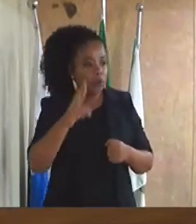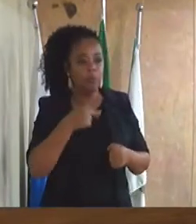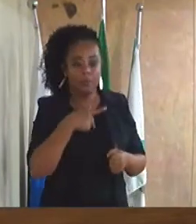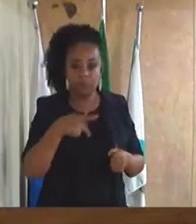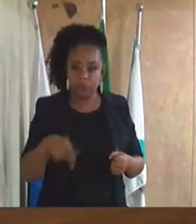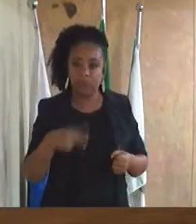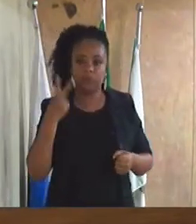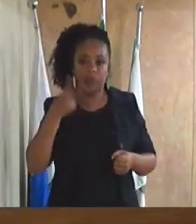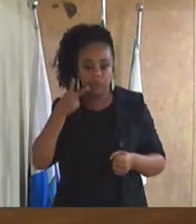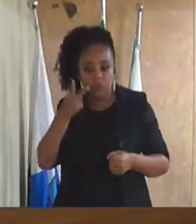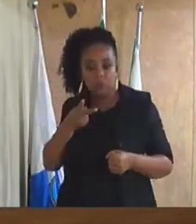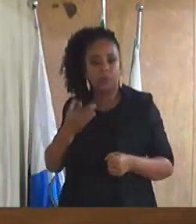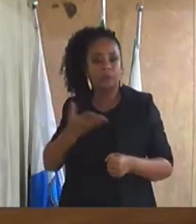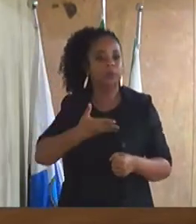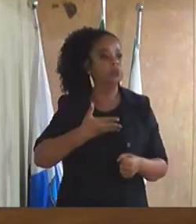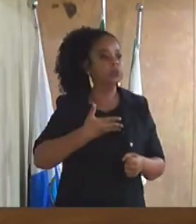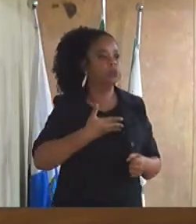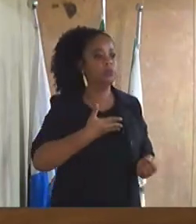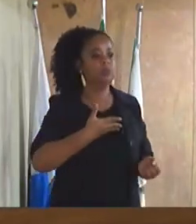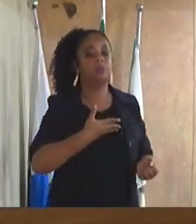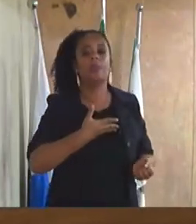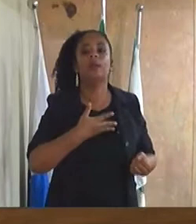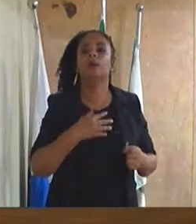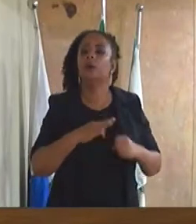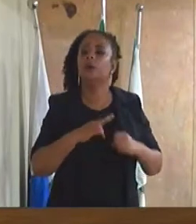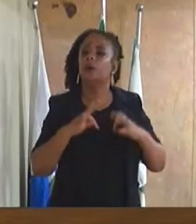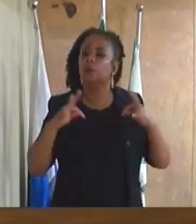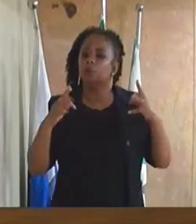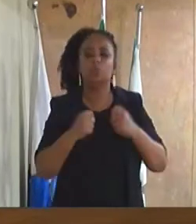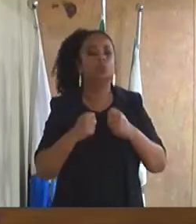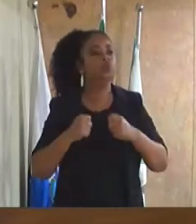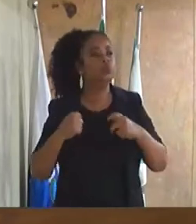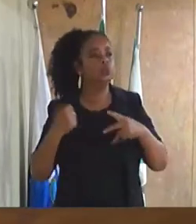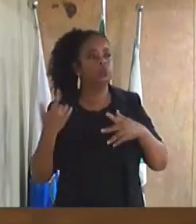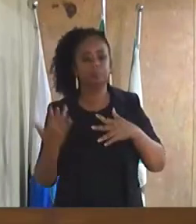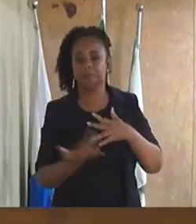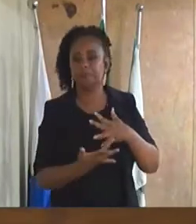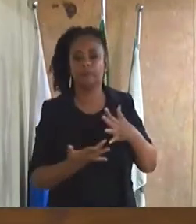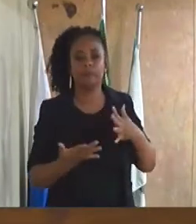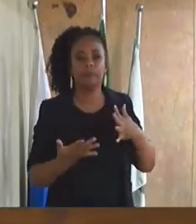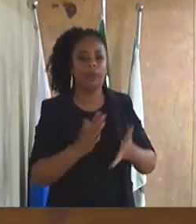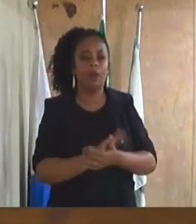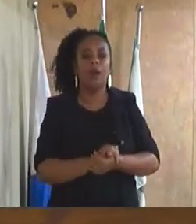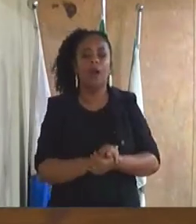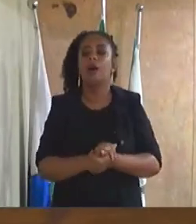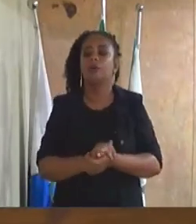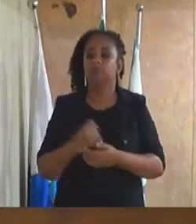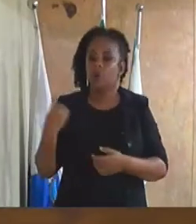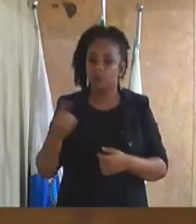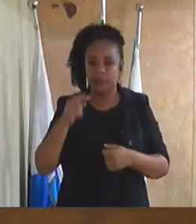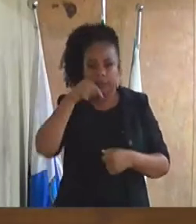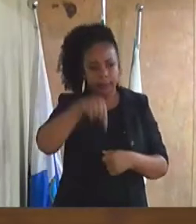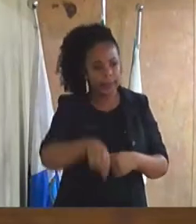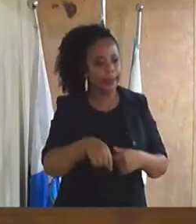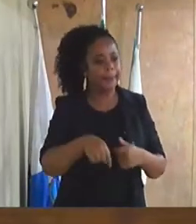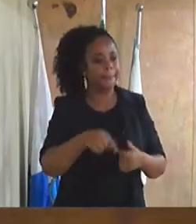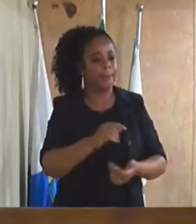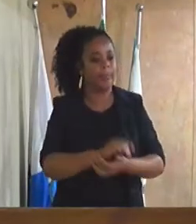senhores da imprensa, senhores ouvintes. Senhor presidente, eu estava aqui atentamente,